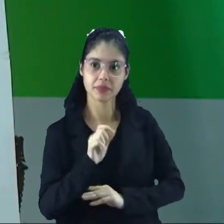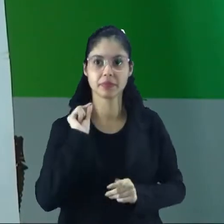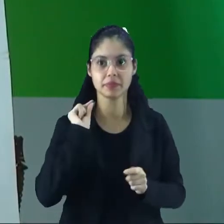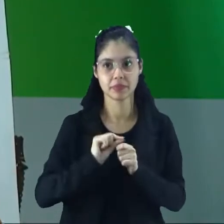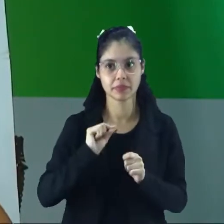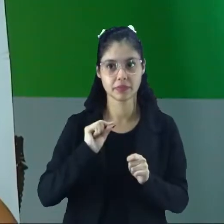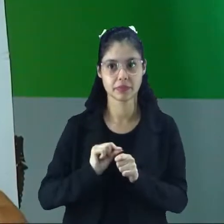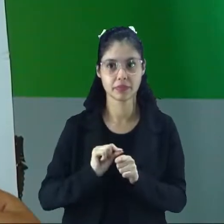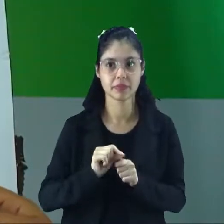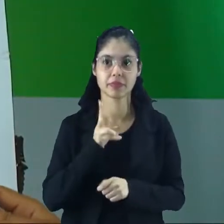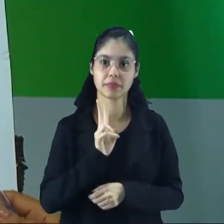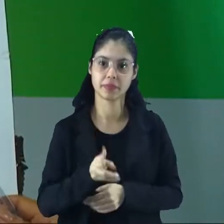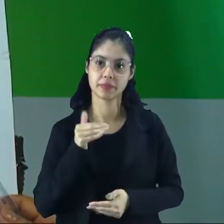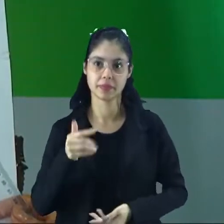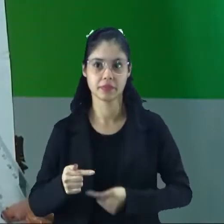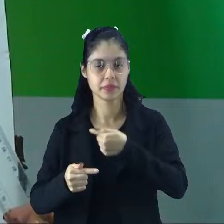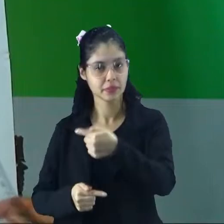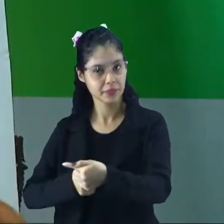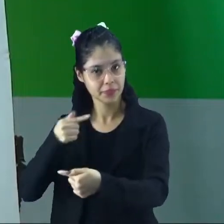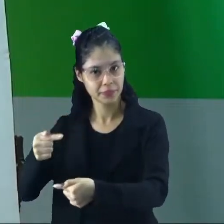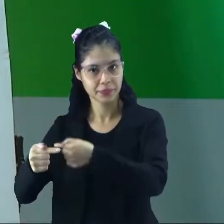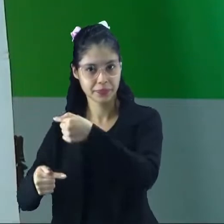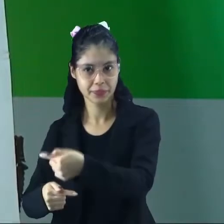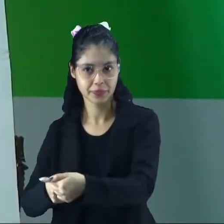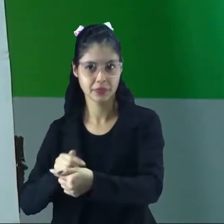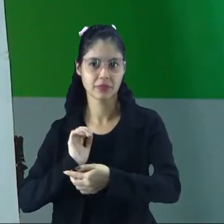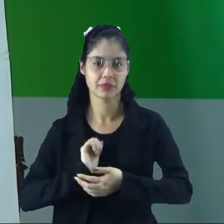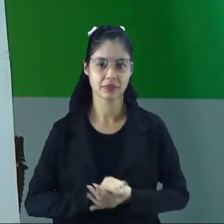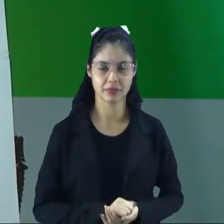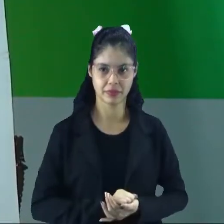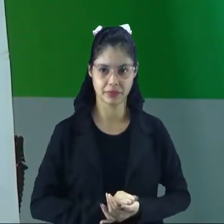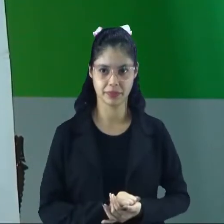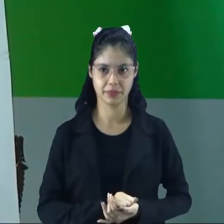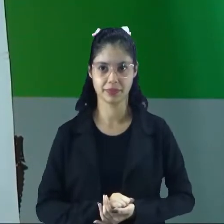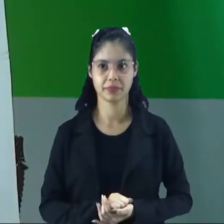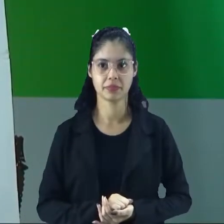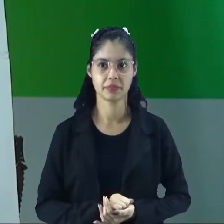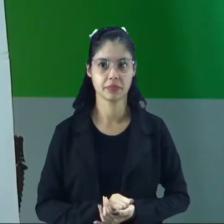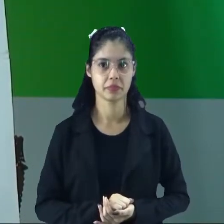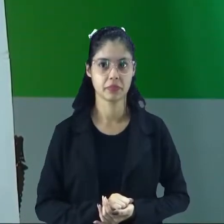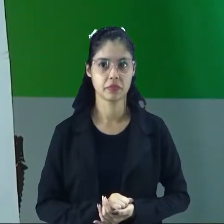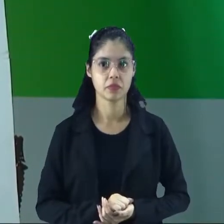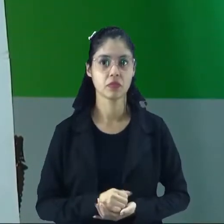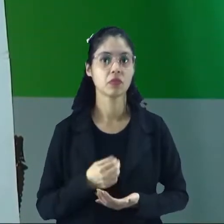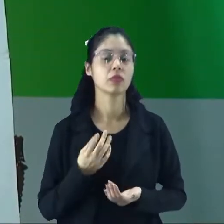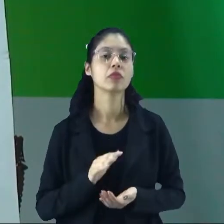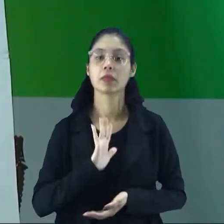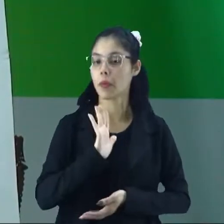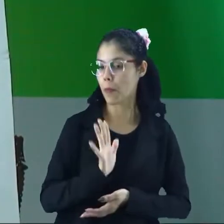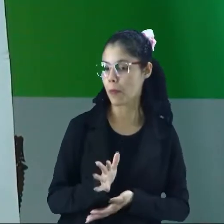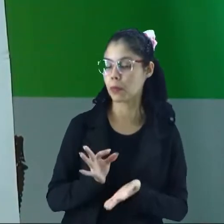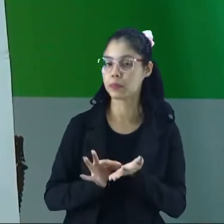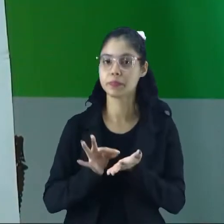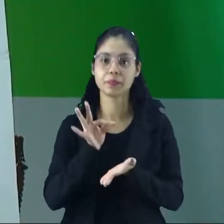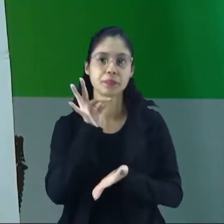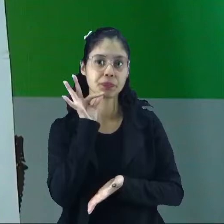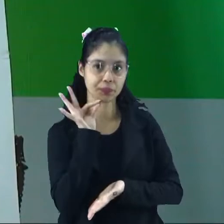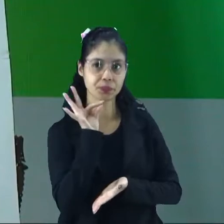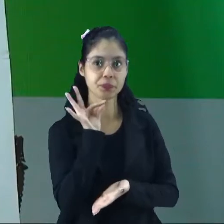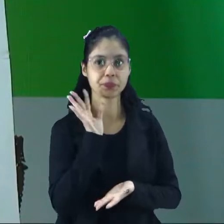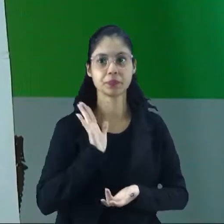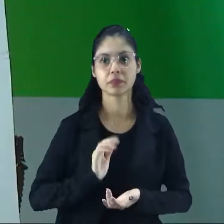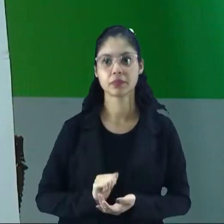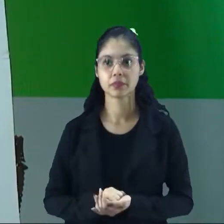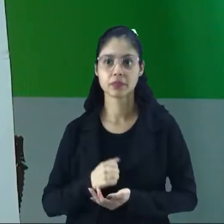foram sendo passadas de geração para geração. Já no café